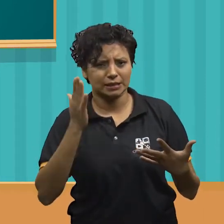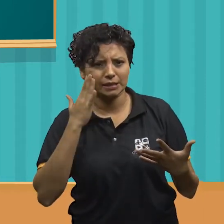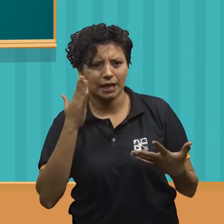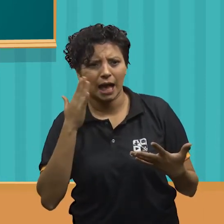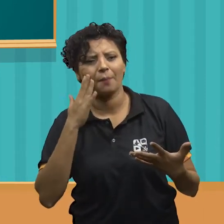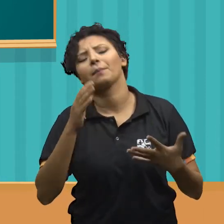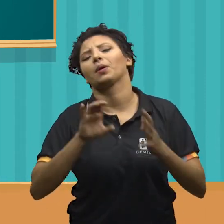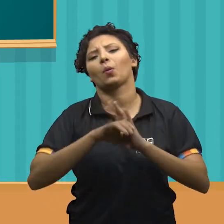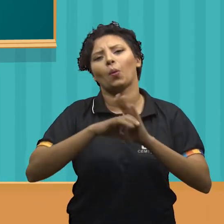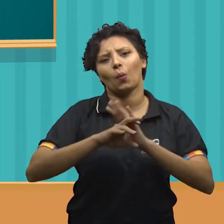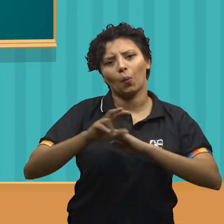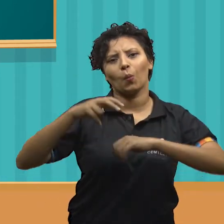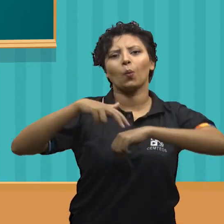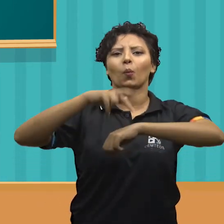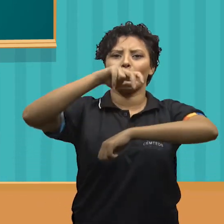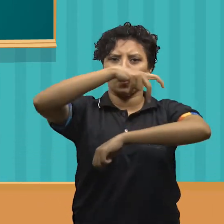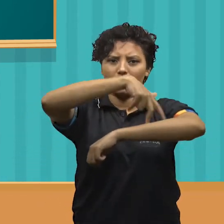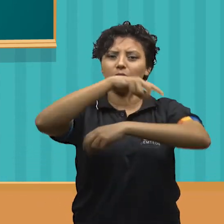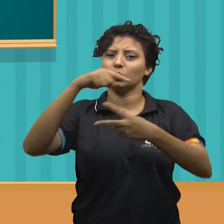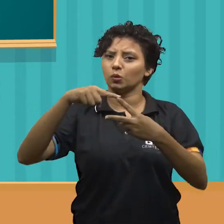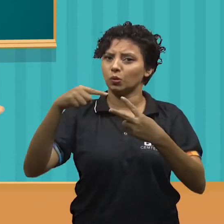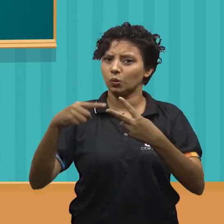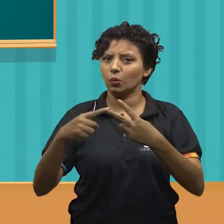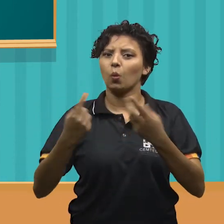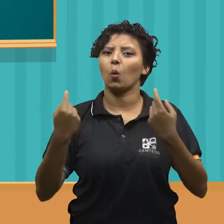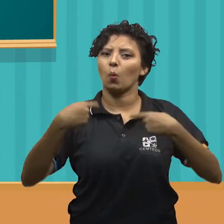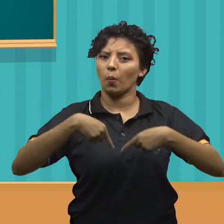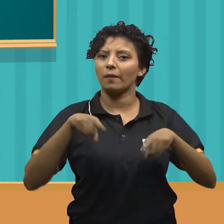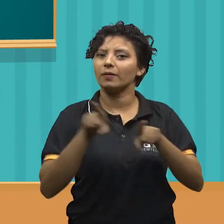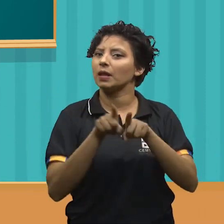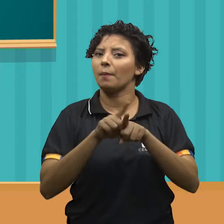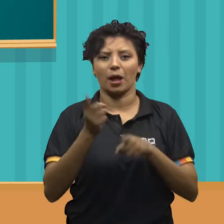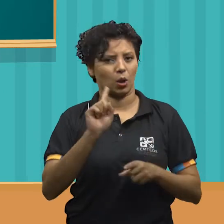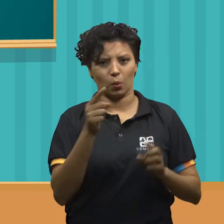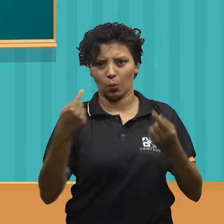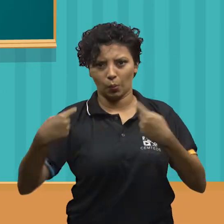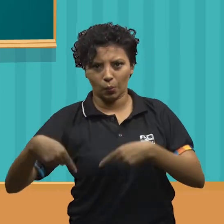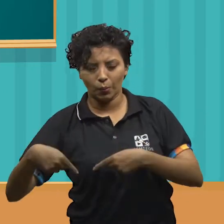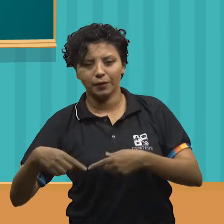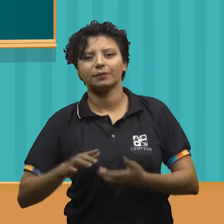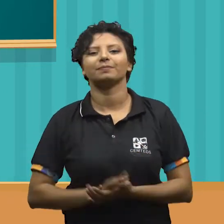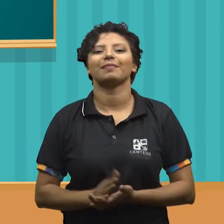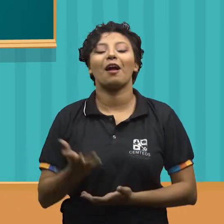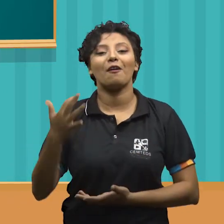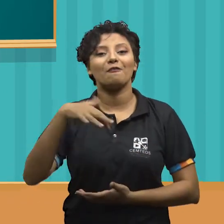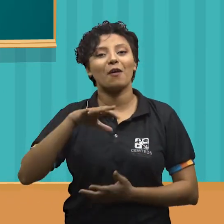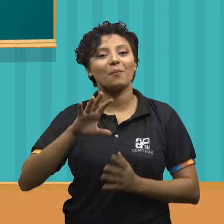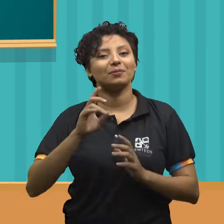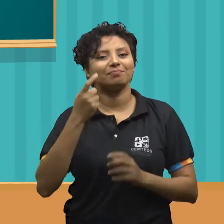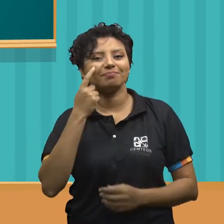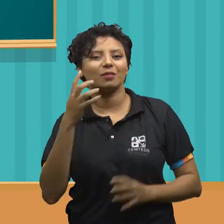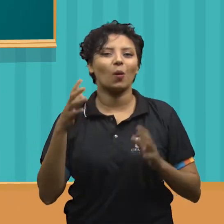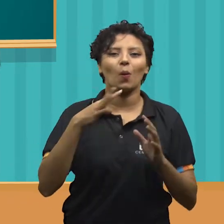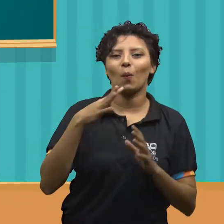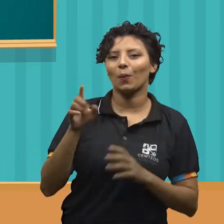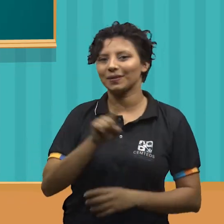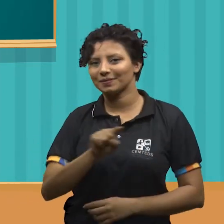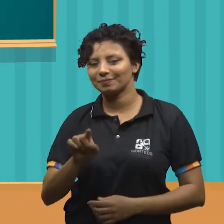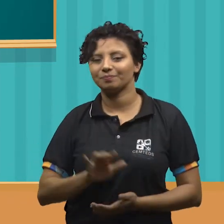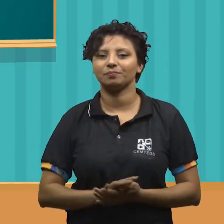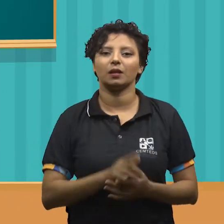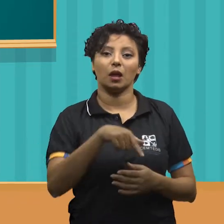ginástica que há dois tipos, certo? A ginástica competitiva e a não competitiva. Vamos ao conceito de cada uma,